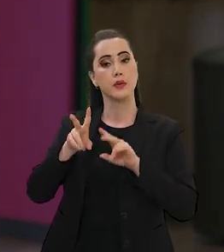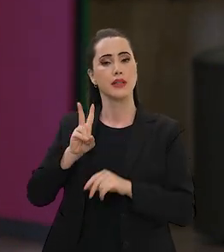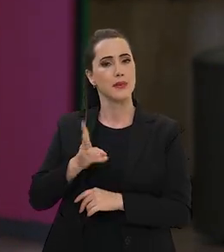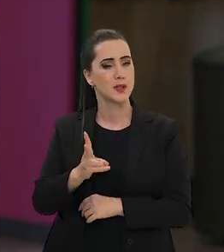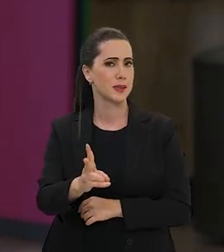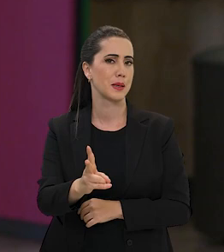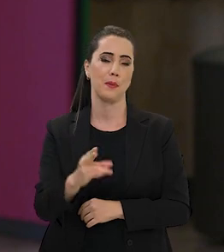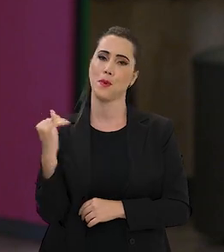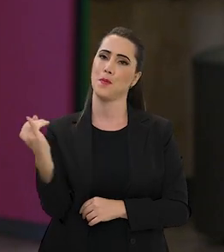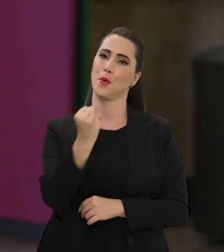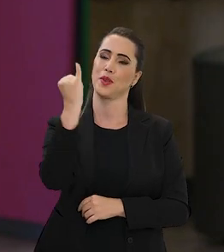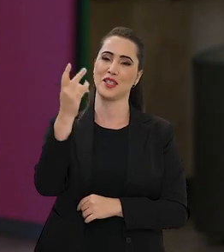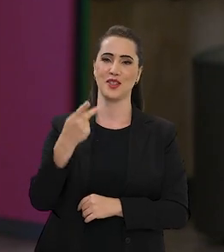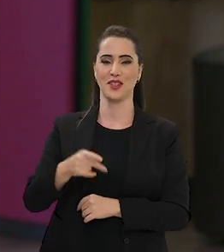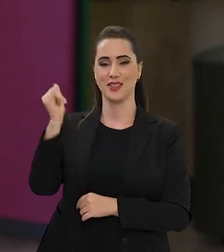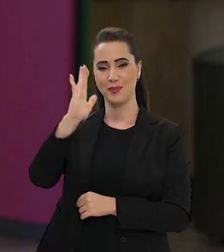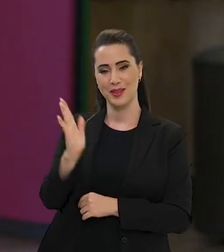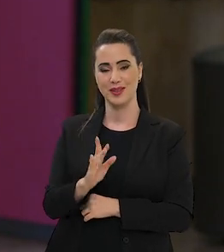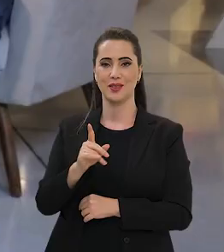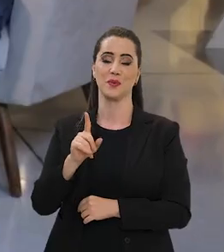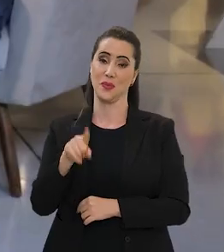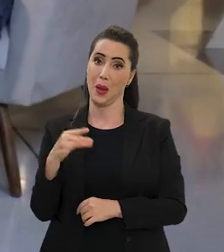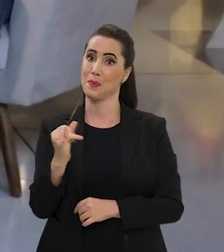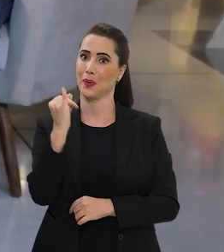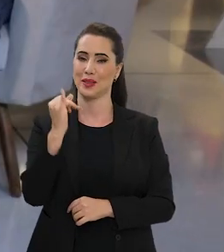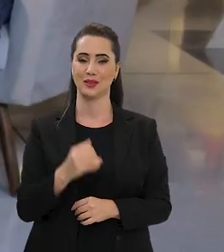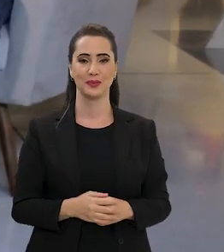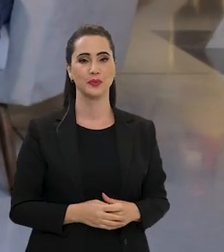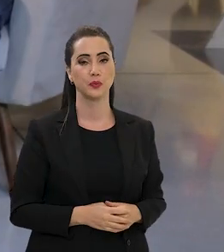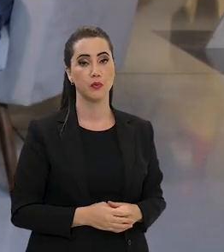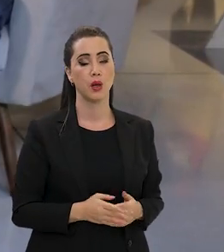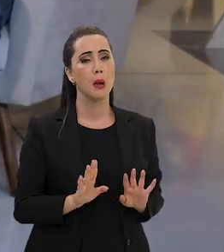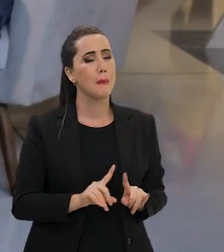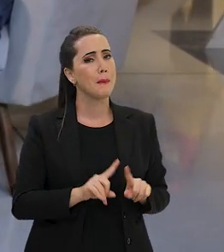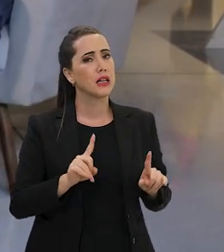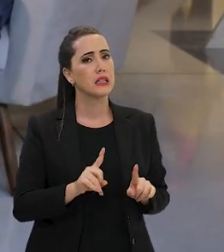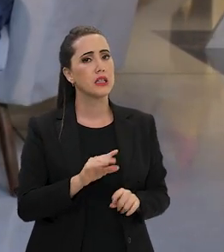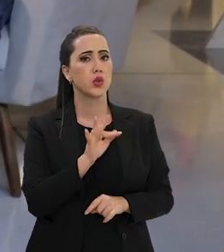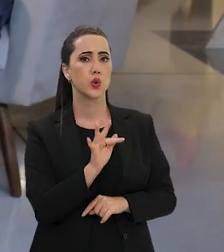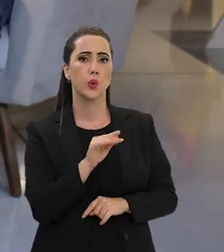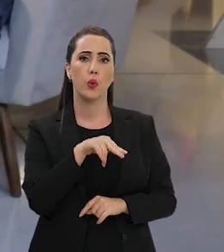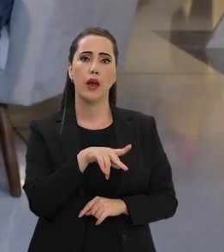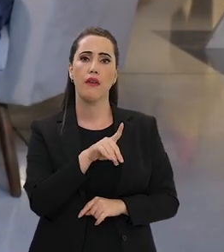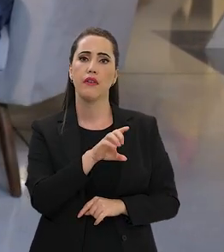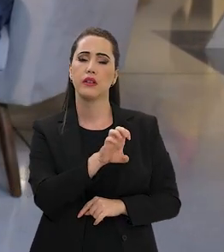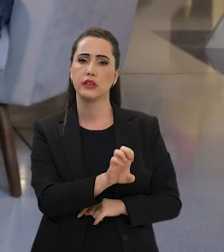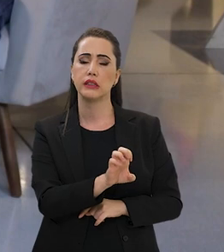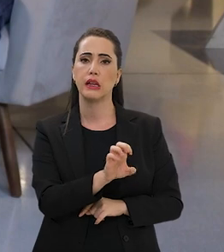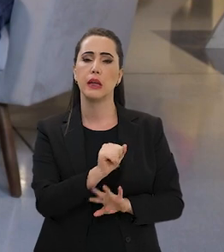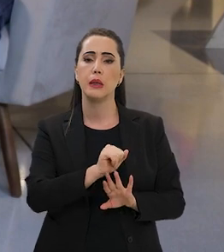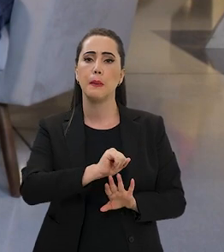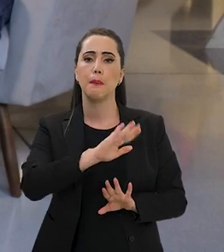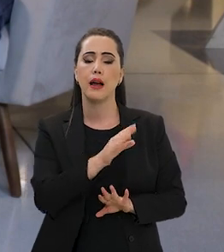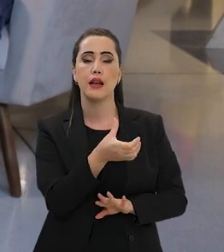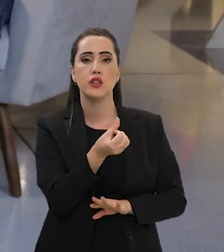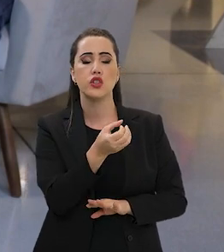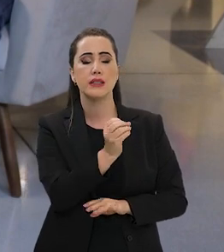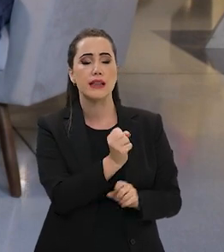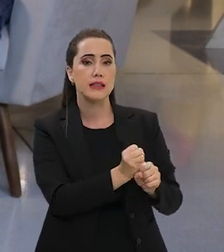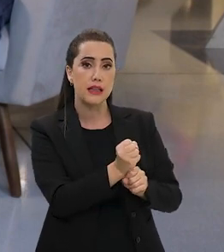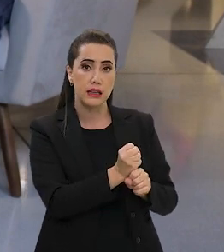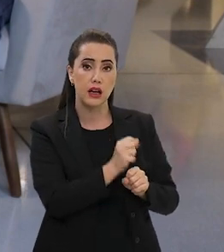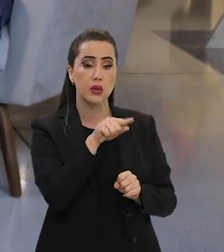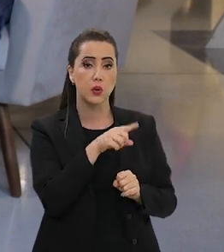está sempre em pauta no Brasil, fundamental. Agora, o Fundo Nacional de Desenvolvimento da Educação, ele tem mais de 60